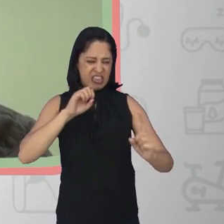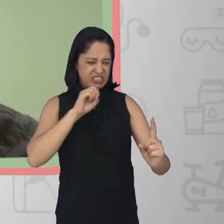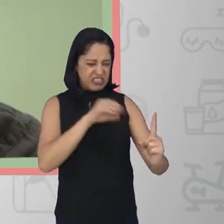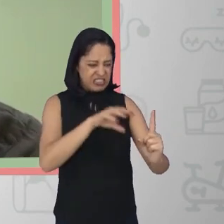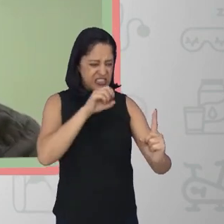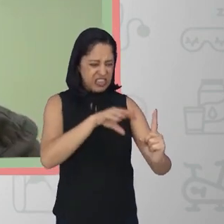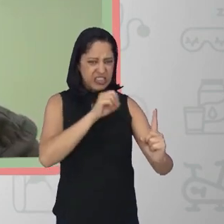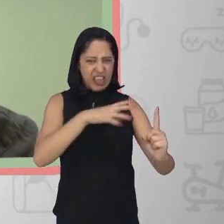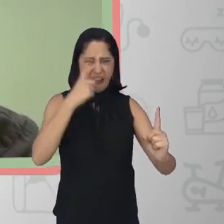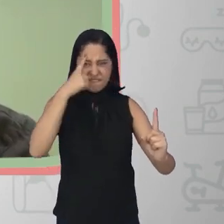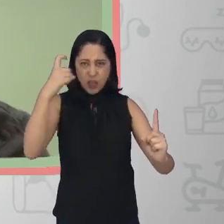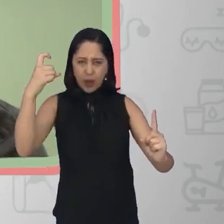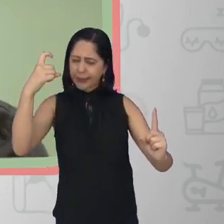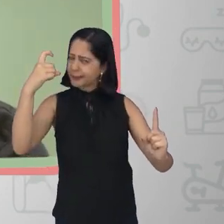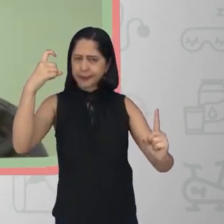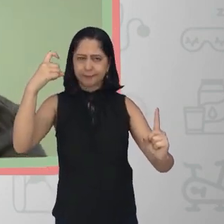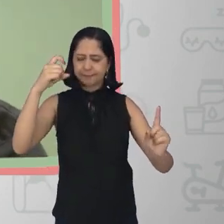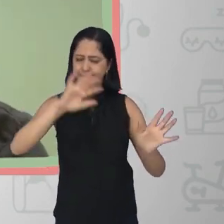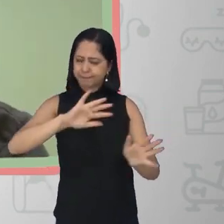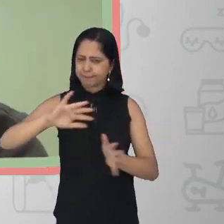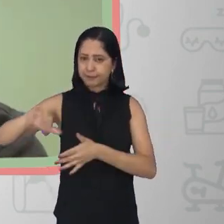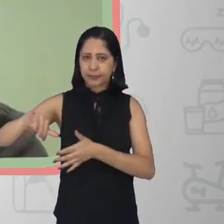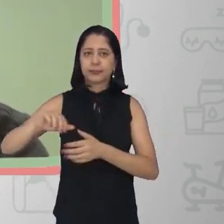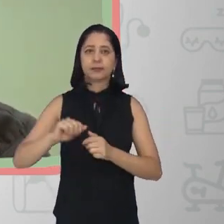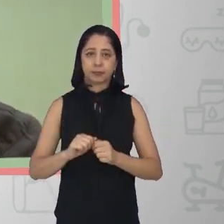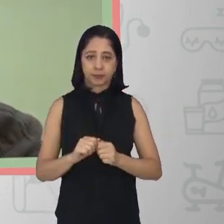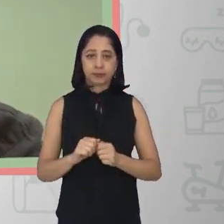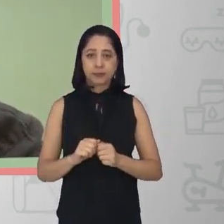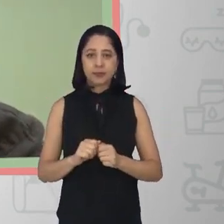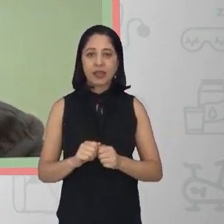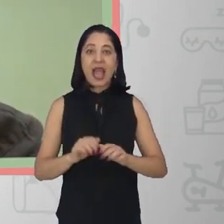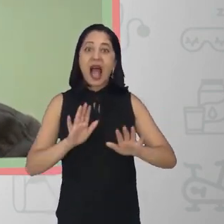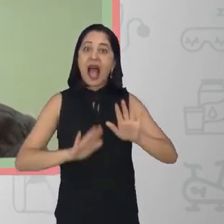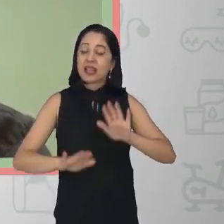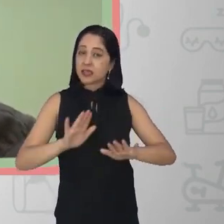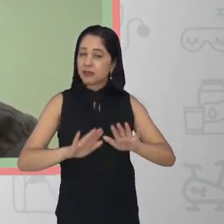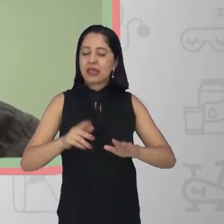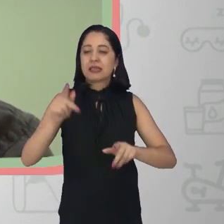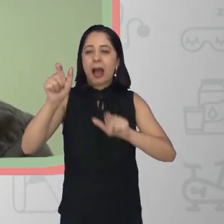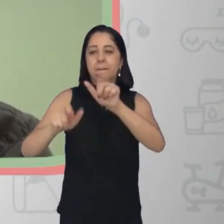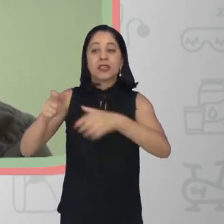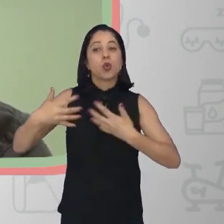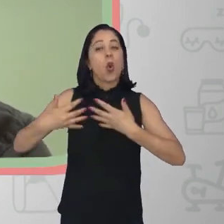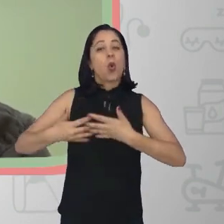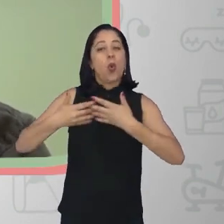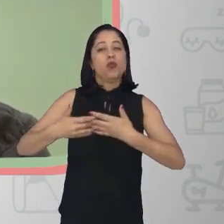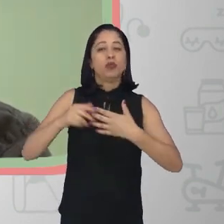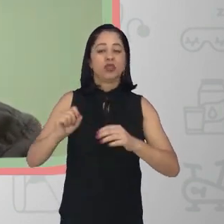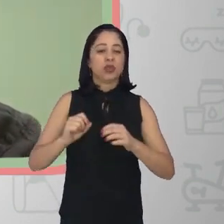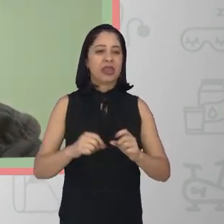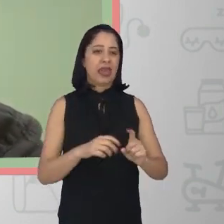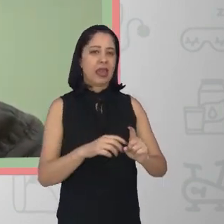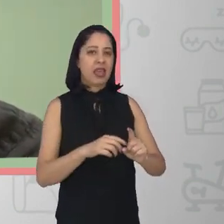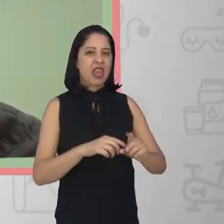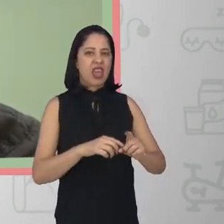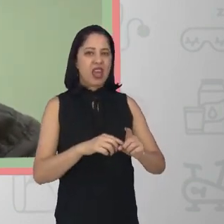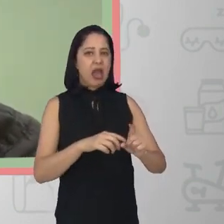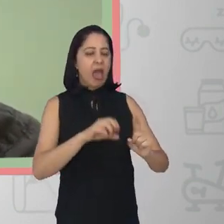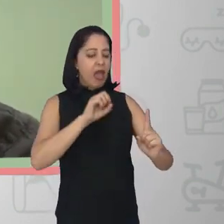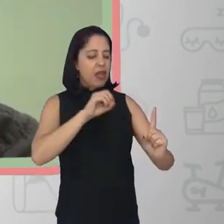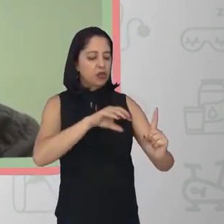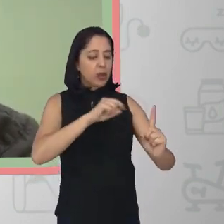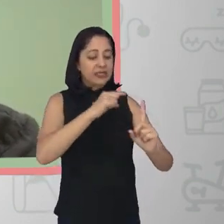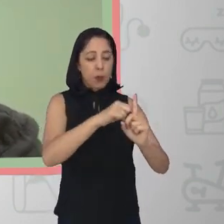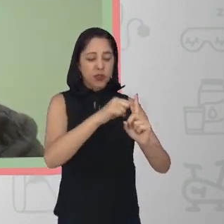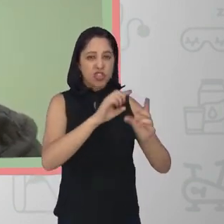muita gente confunde é a educação não violenta com permissividade. Então, você ser permissivo é uma coisa.